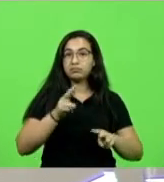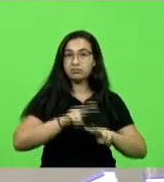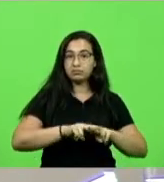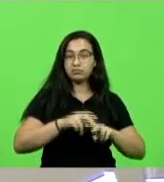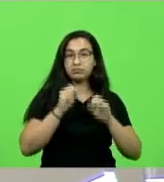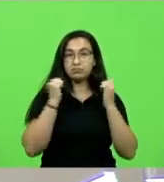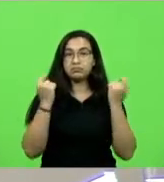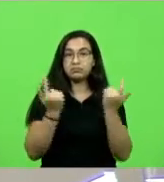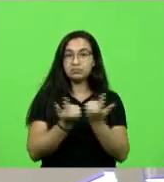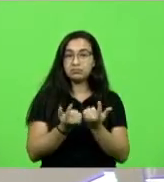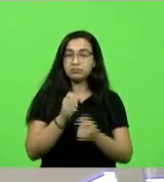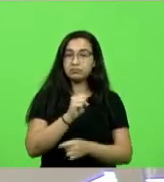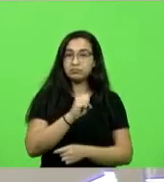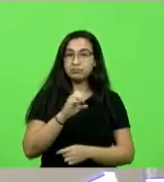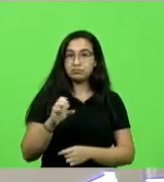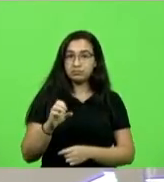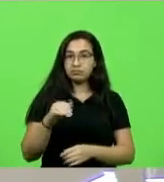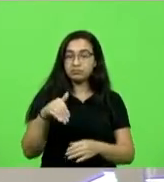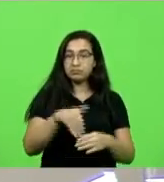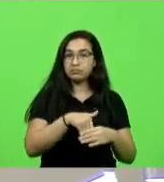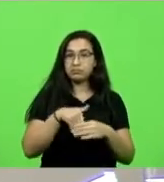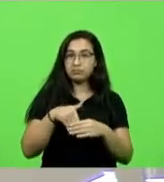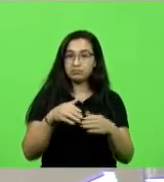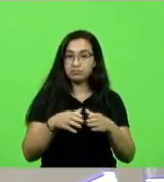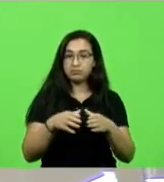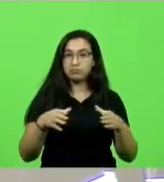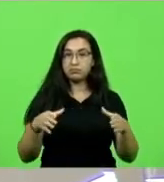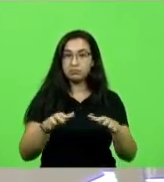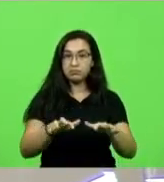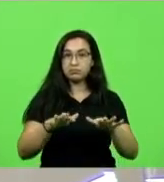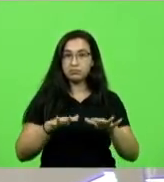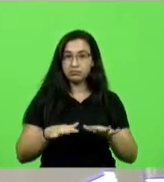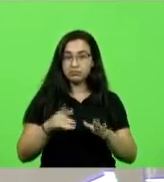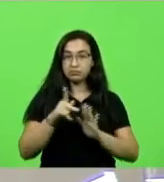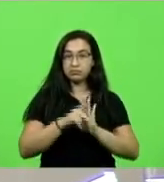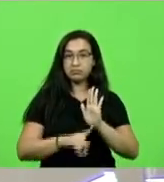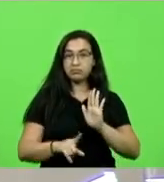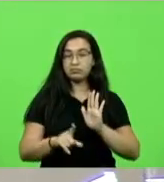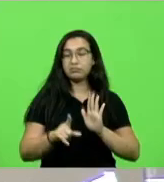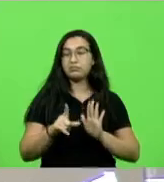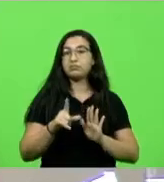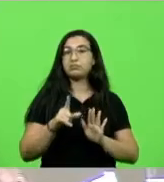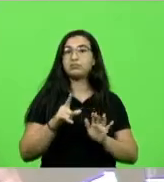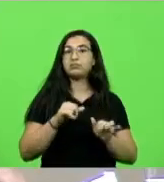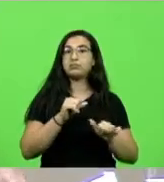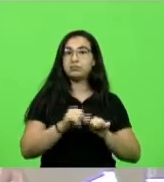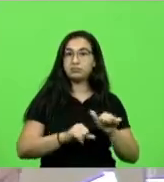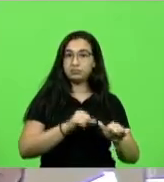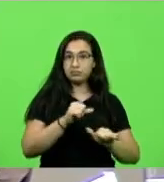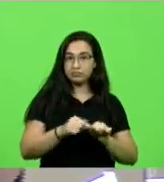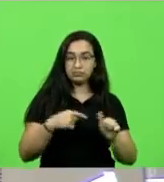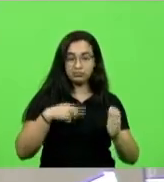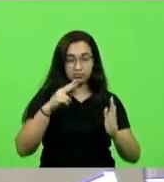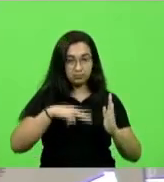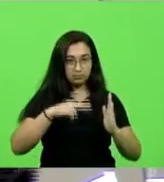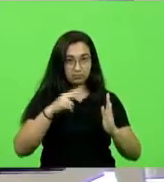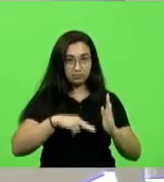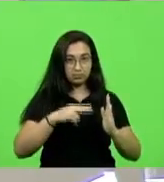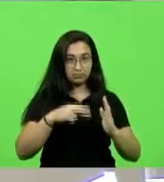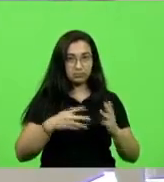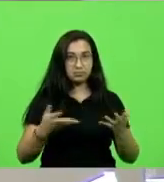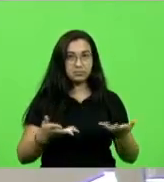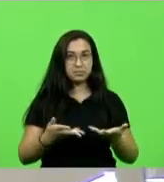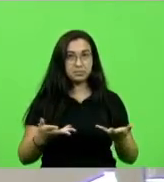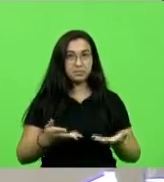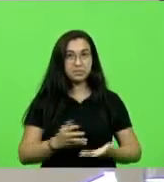Legislativa de Santa Catarina efetue a votação em plenário acerca do projeto de resolução, cuja leitura faço A seguida,